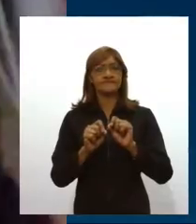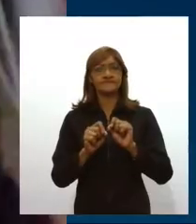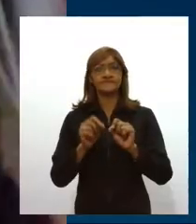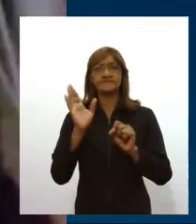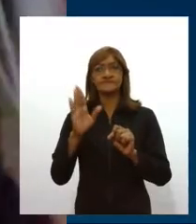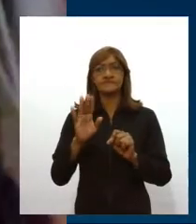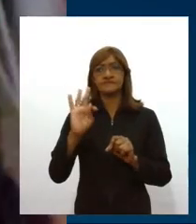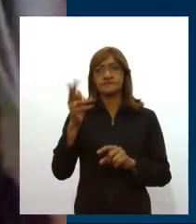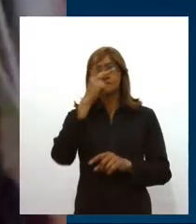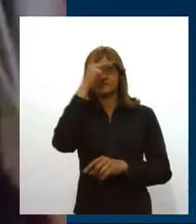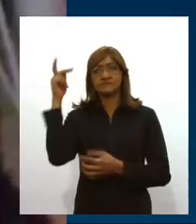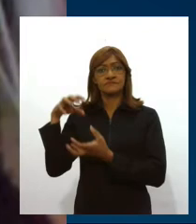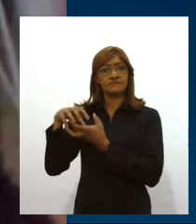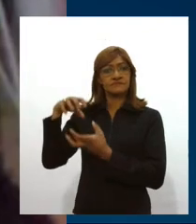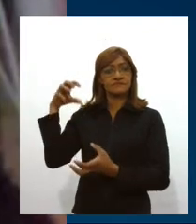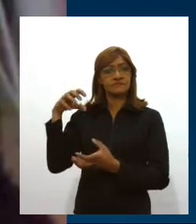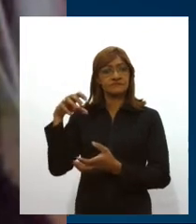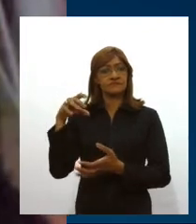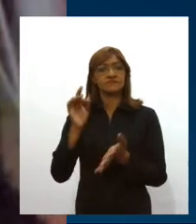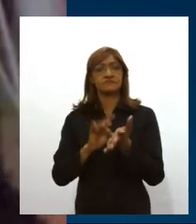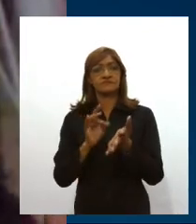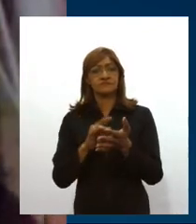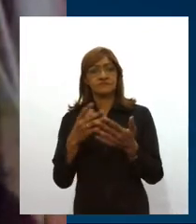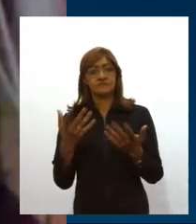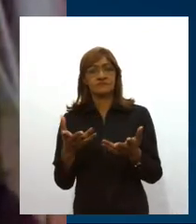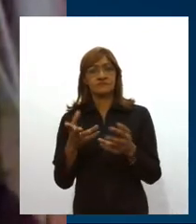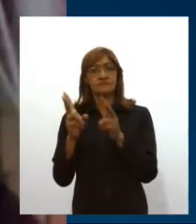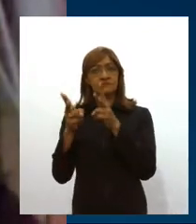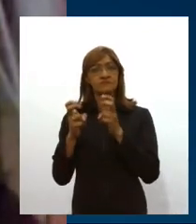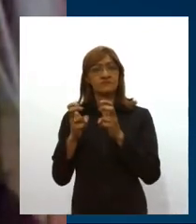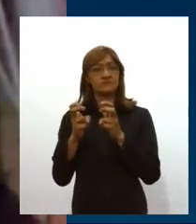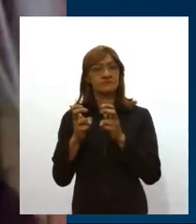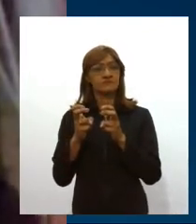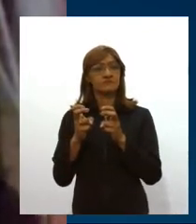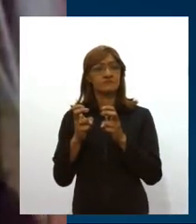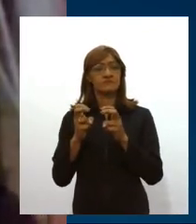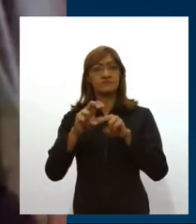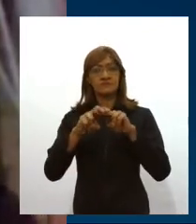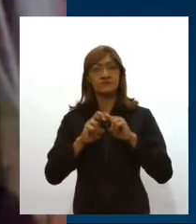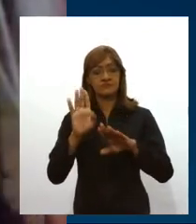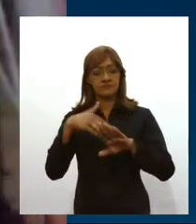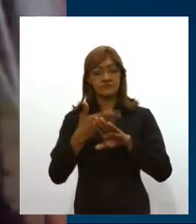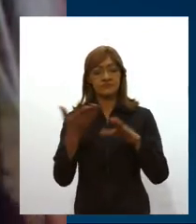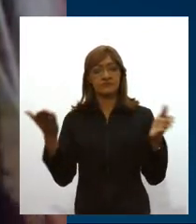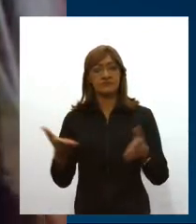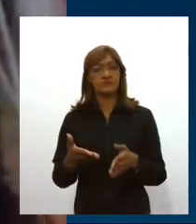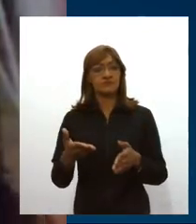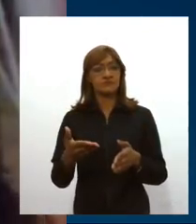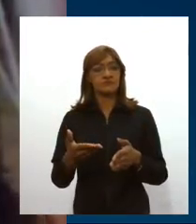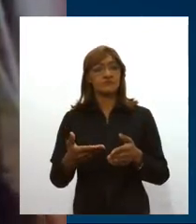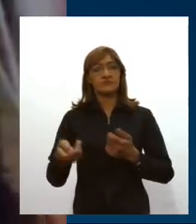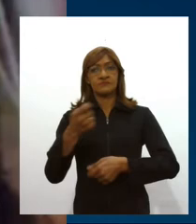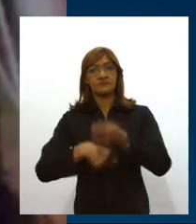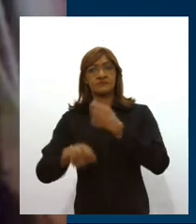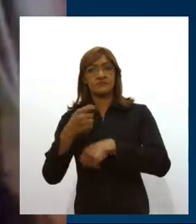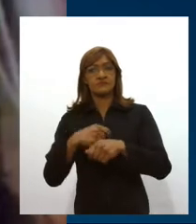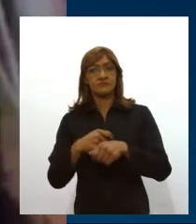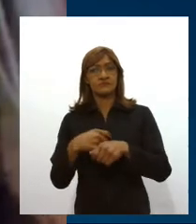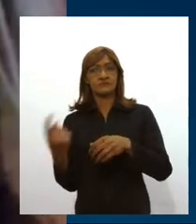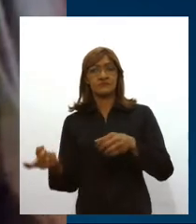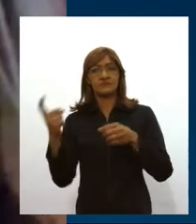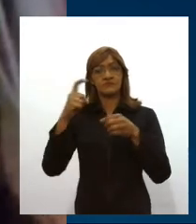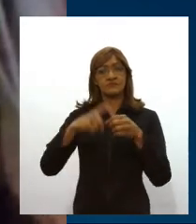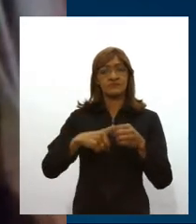das pessoas idosas, realmente nós estamos levando em consideração. Tanto é que a administração pública não é essencial, vai retornar, por exemplo,